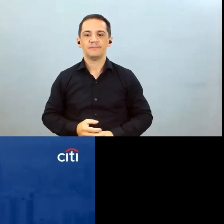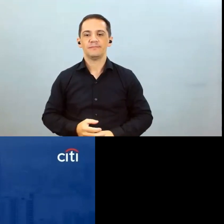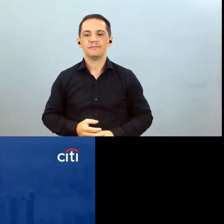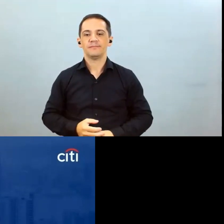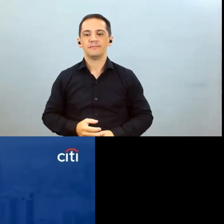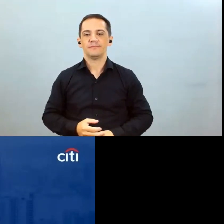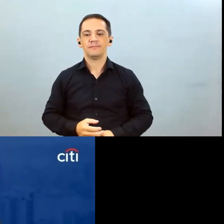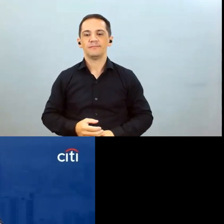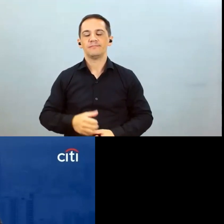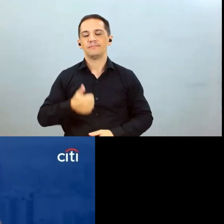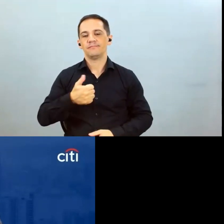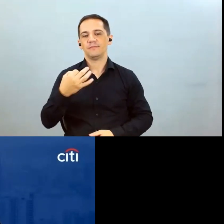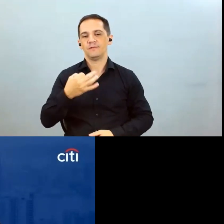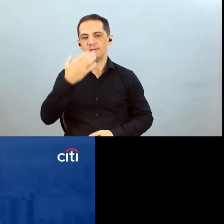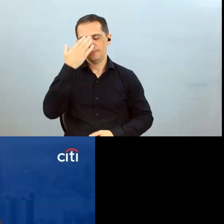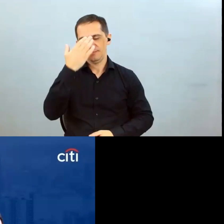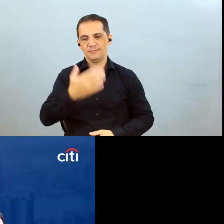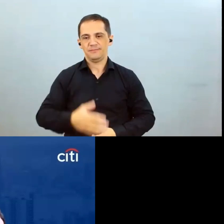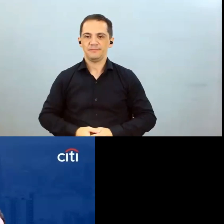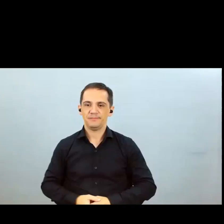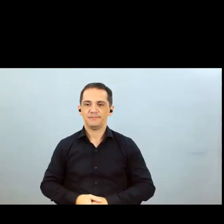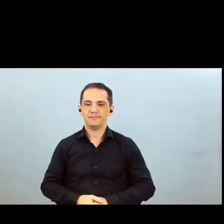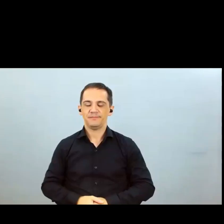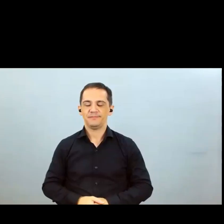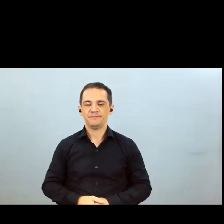perfeito muito obrigado obrigado